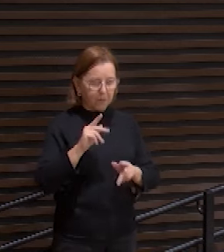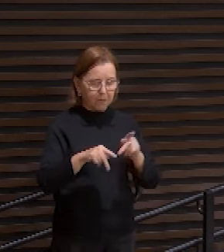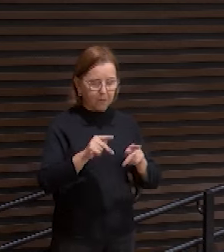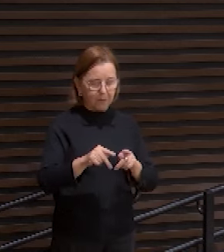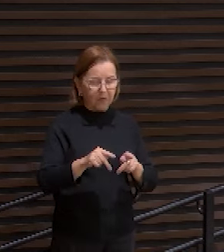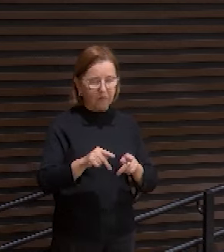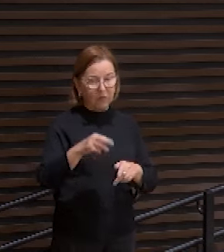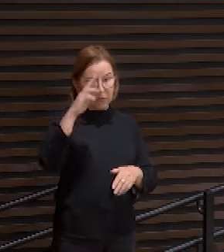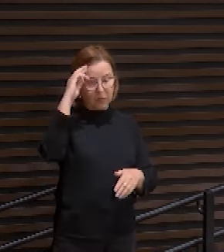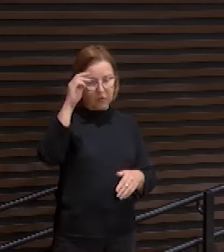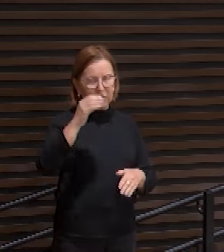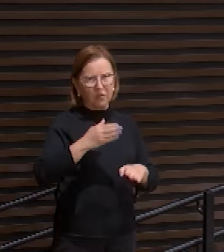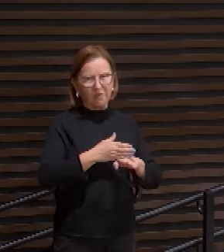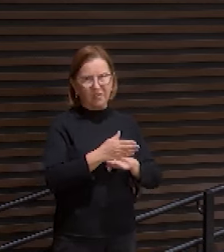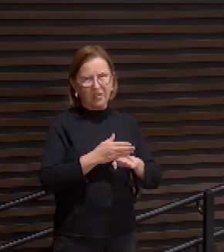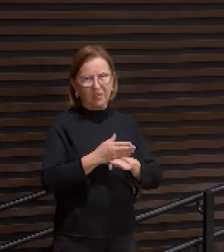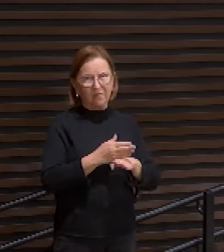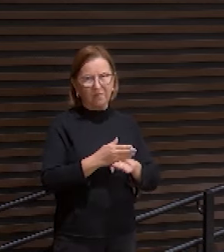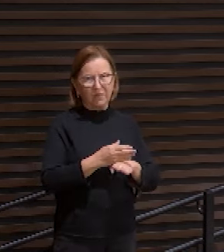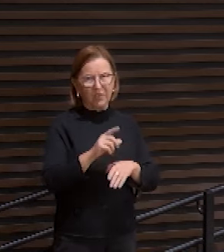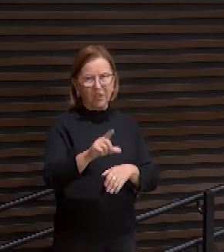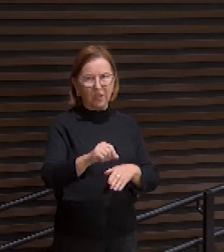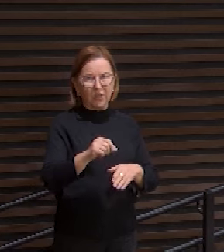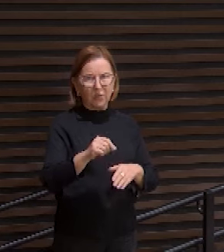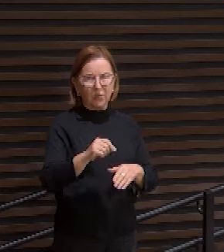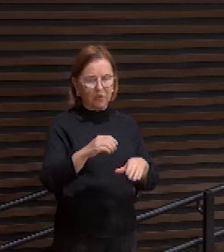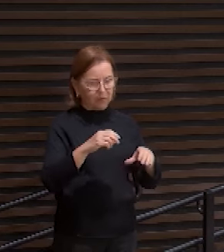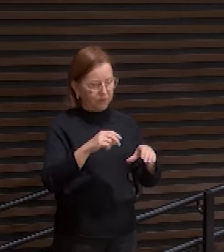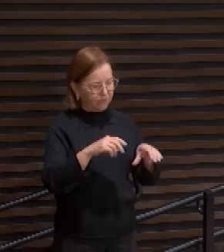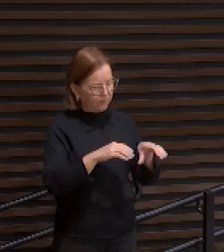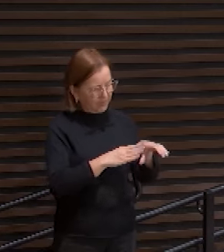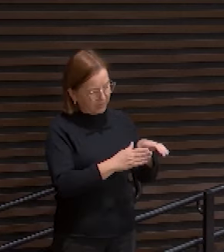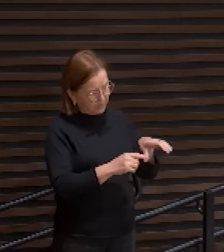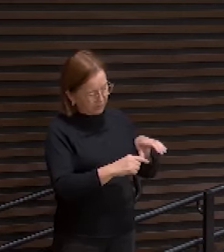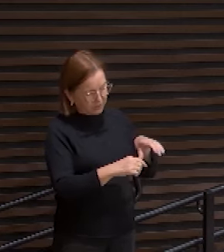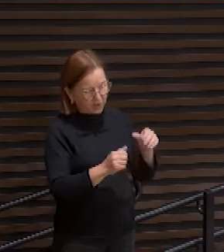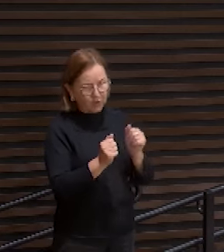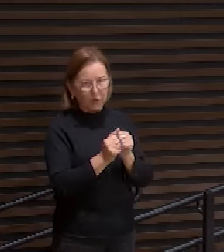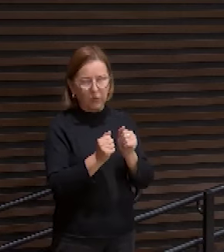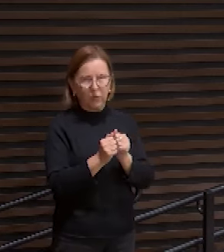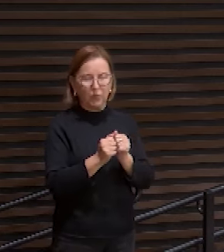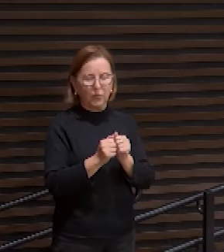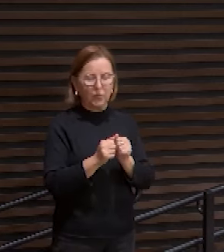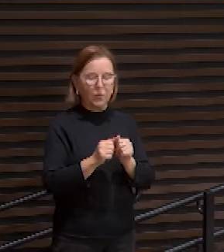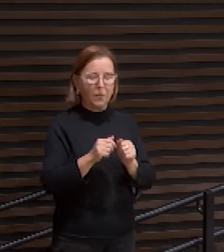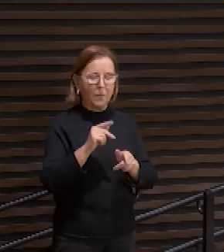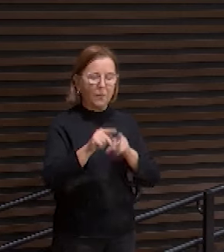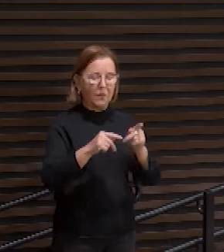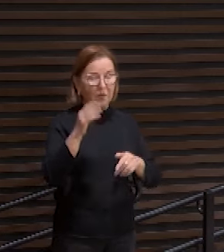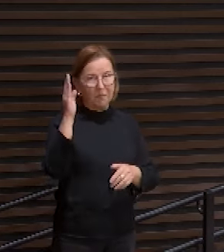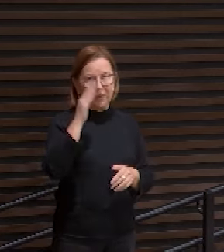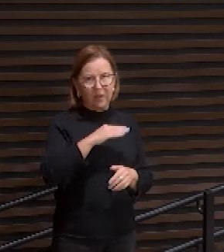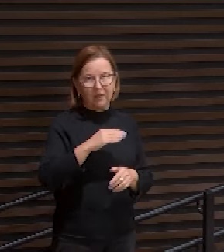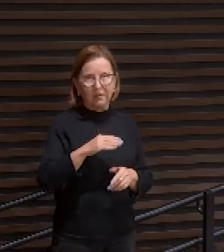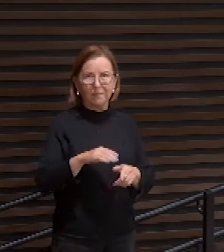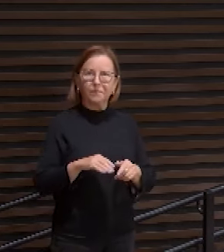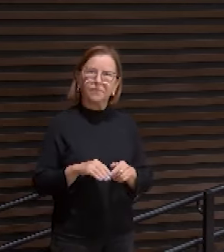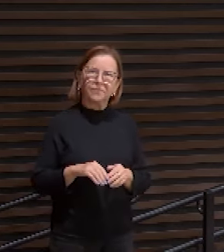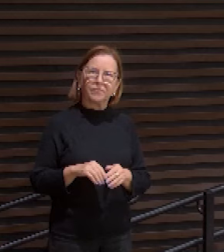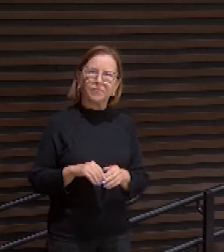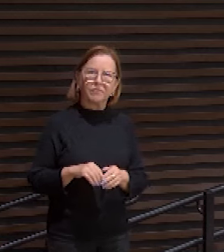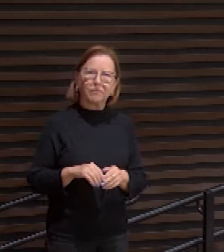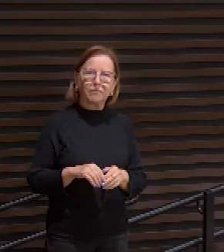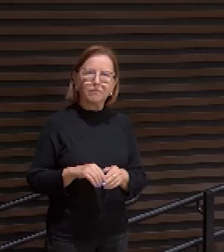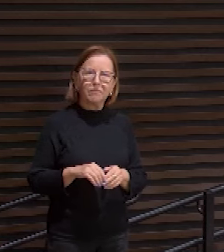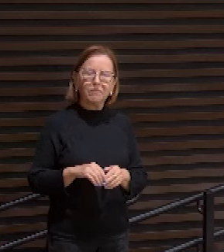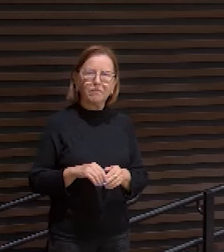Designaram-lhe a sepultura com os perversos, mas com o rico esteve na sua morte, posto que nunca fez injustiça, nem dólar algum se achou em